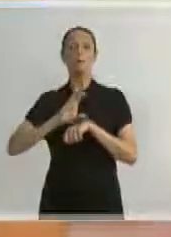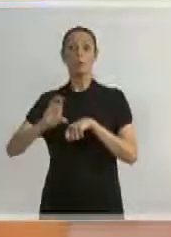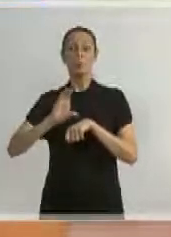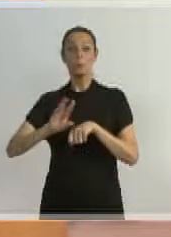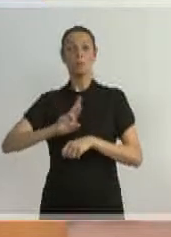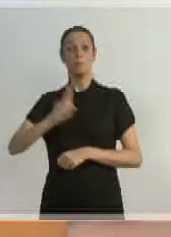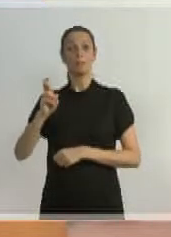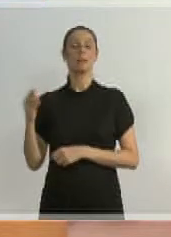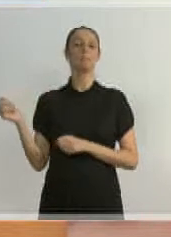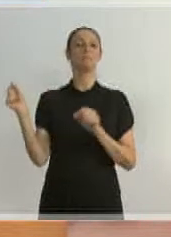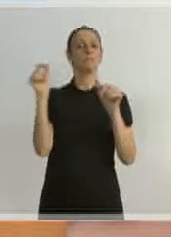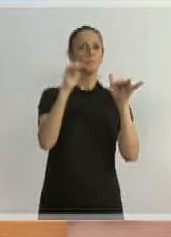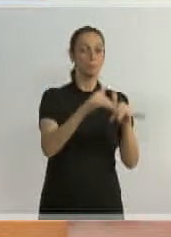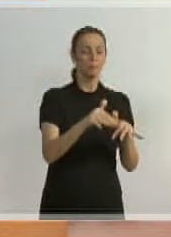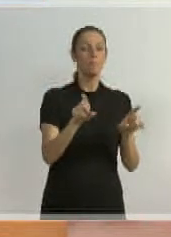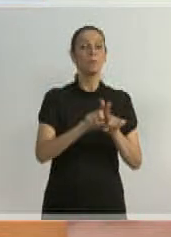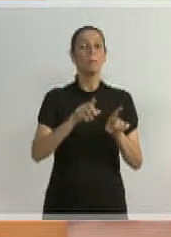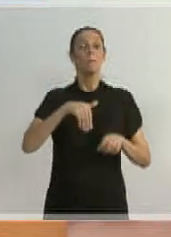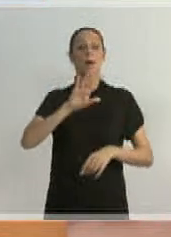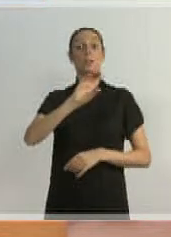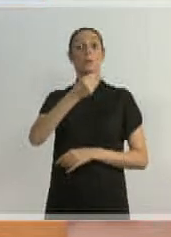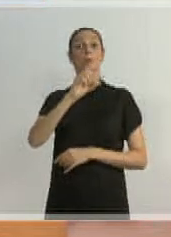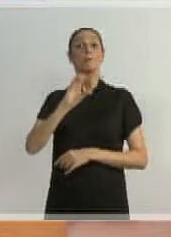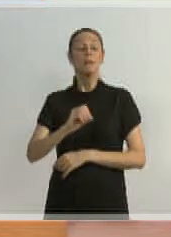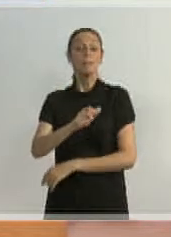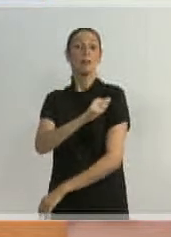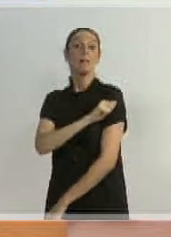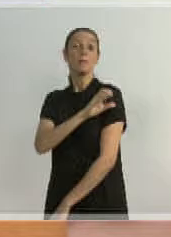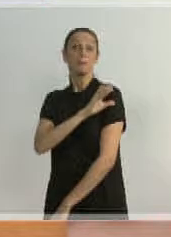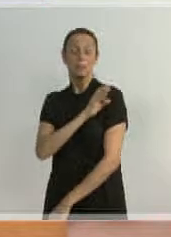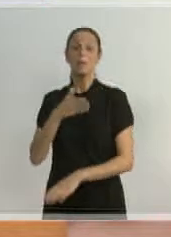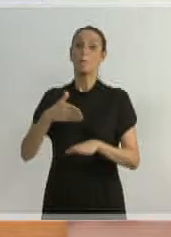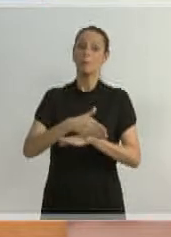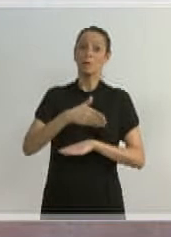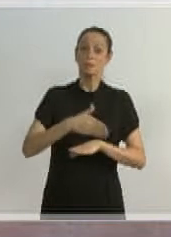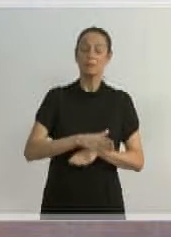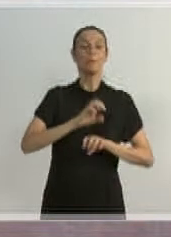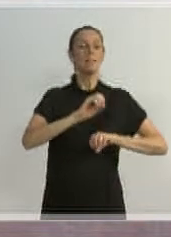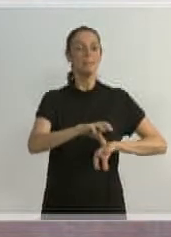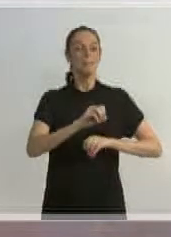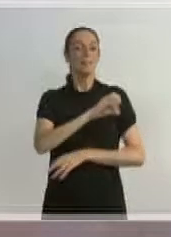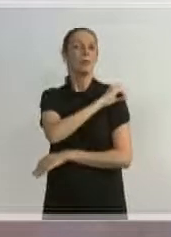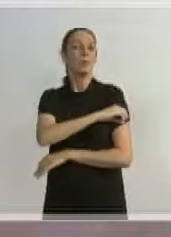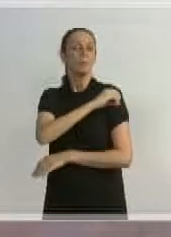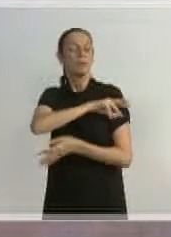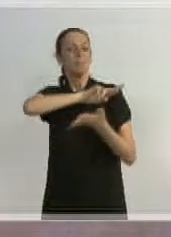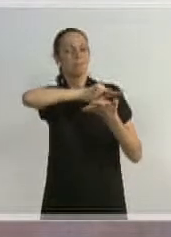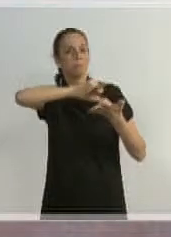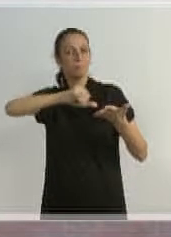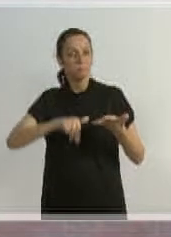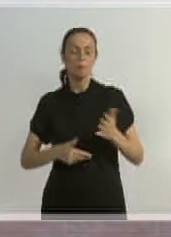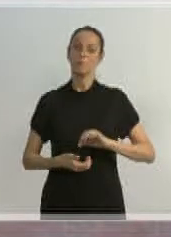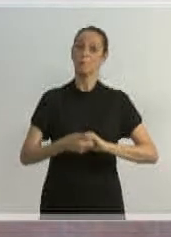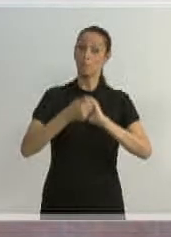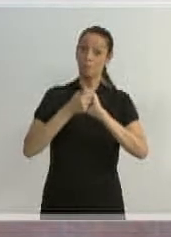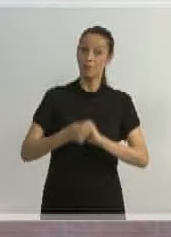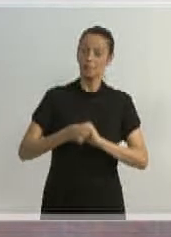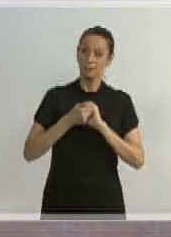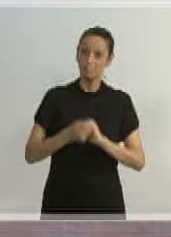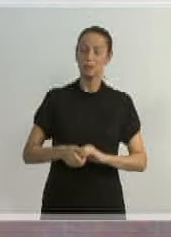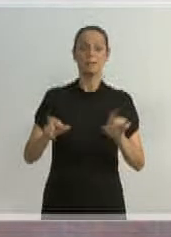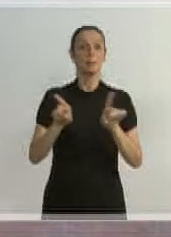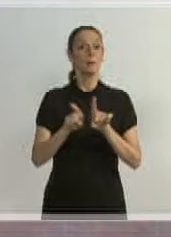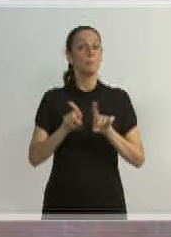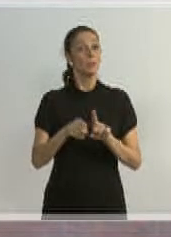FURB e mais de 80 acadêmicos que prestaram serviços em 18 oficinas diferentes. Então, gostaria aqui de parabenizar também esses